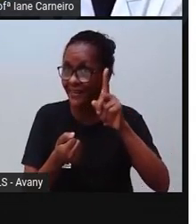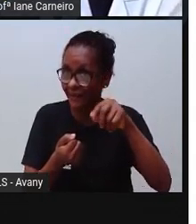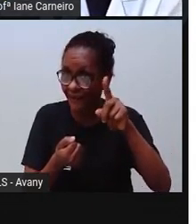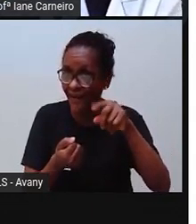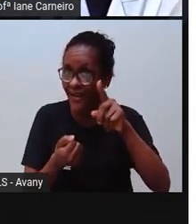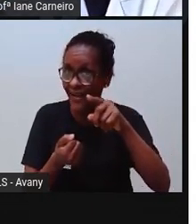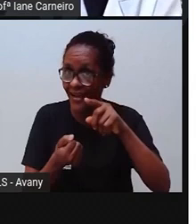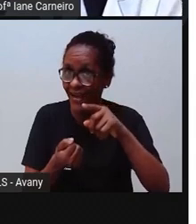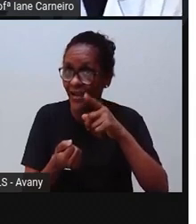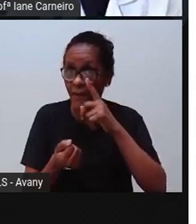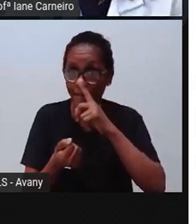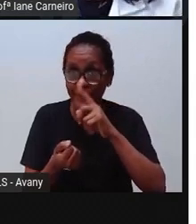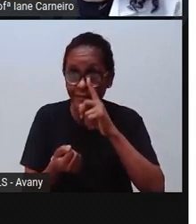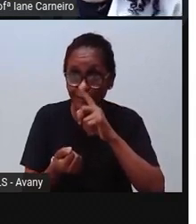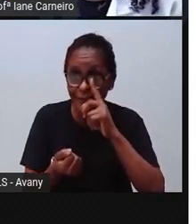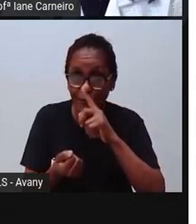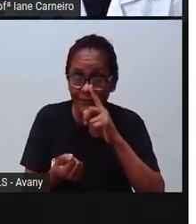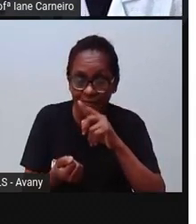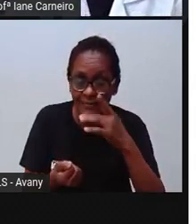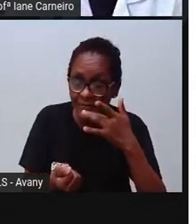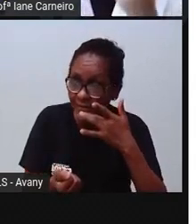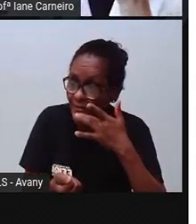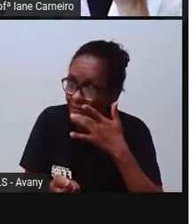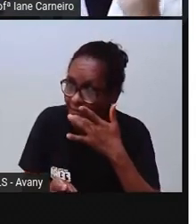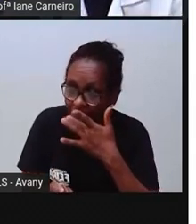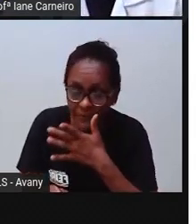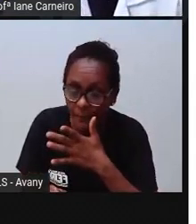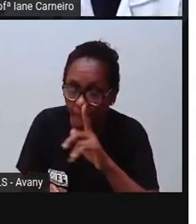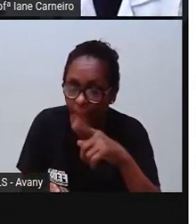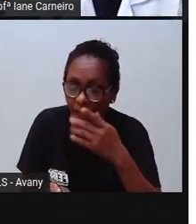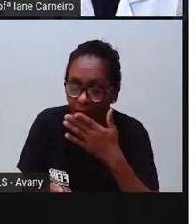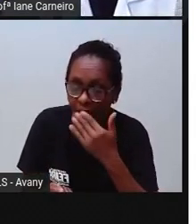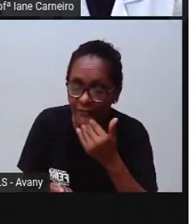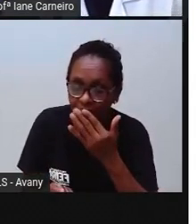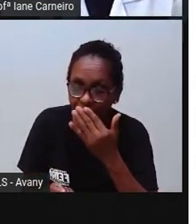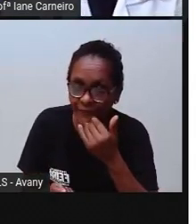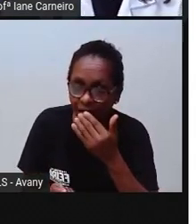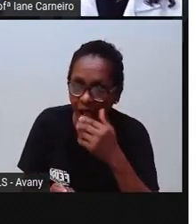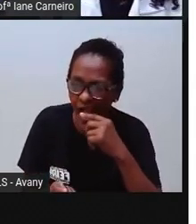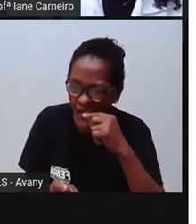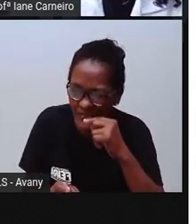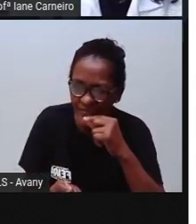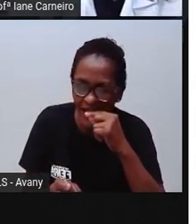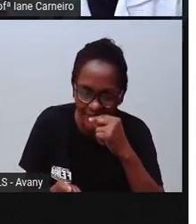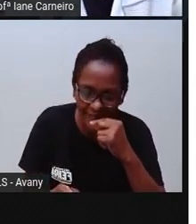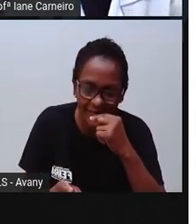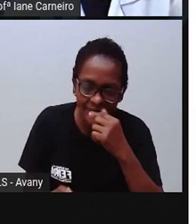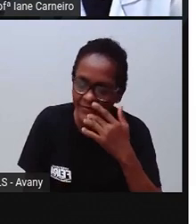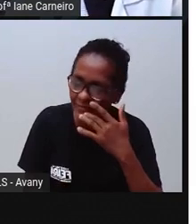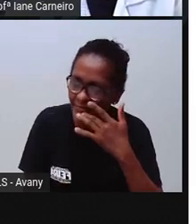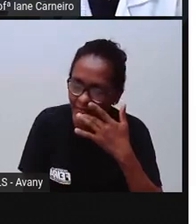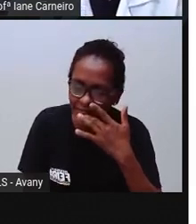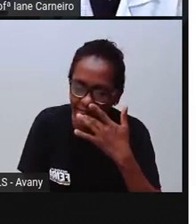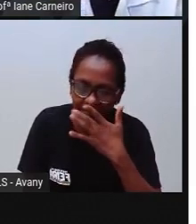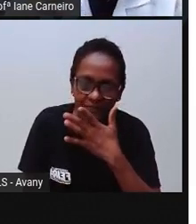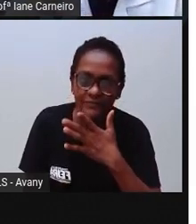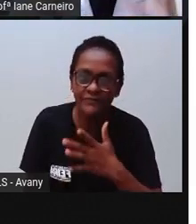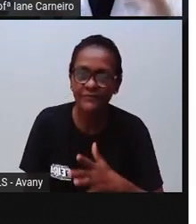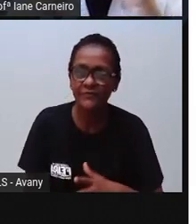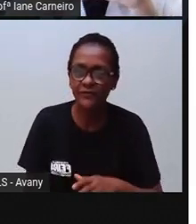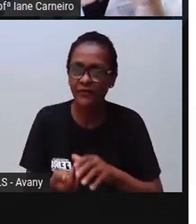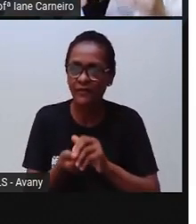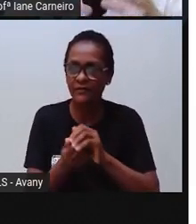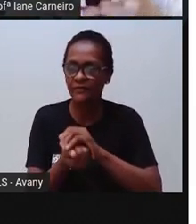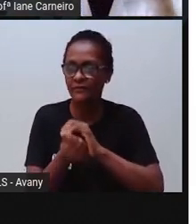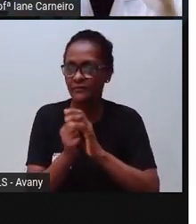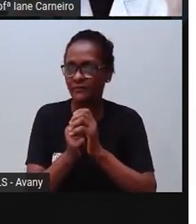biscoitos. Olha que delícia. E aí, né? É bom que a gente come, né? Depois, a Pró faz biscoitos. Ou então a Pró faz, é, usa uma massinha